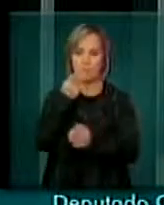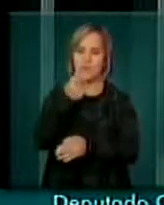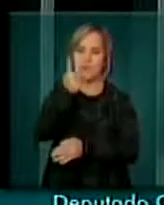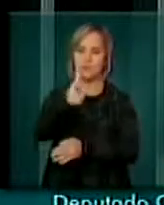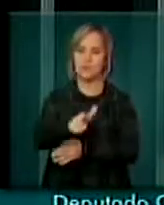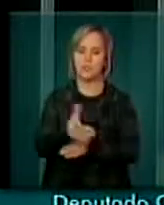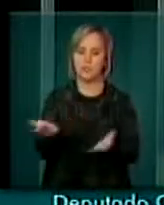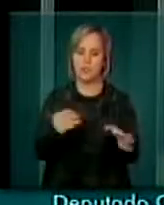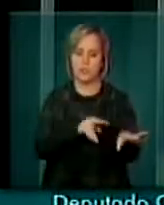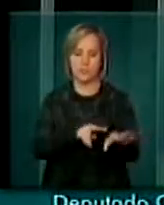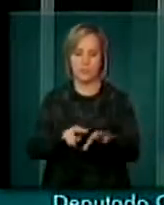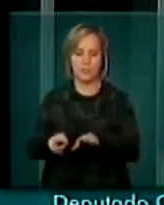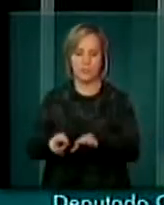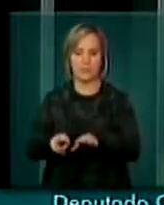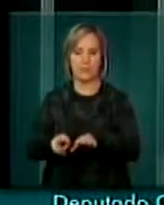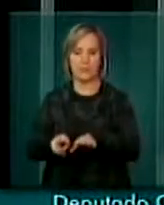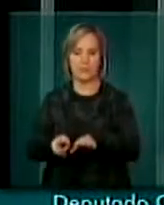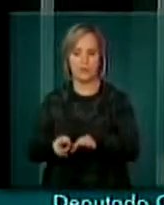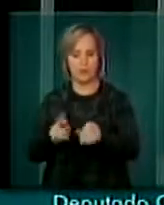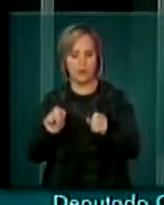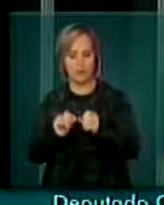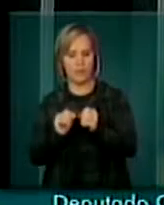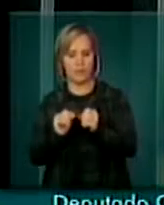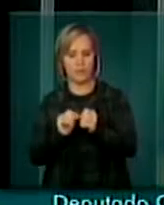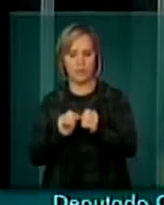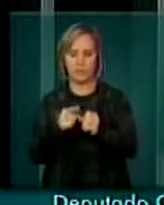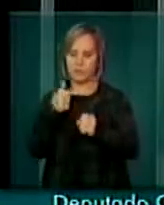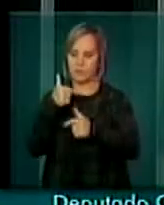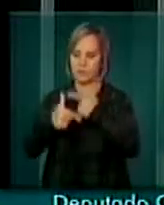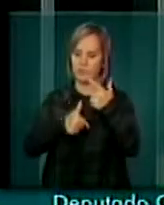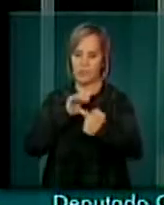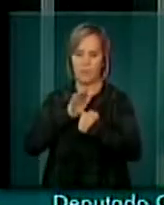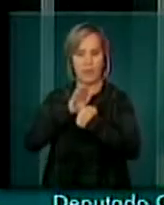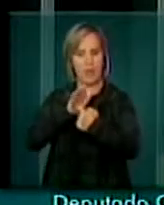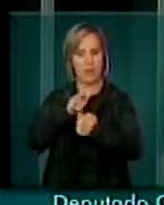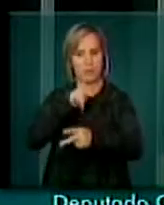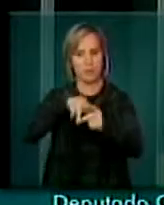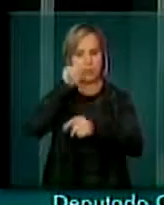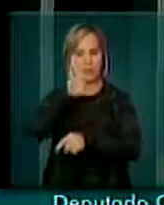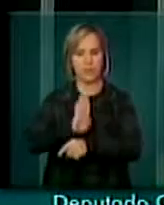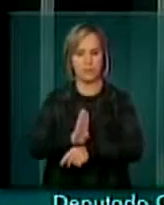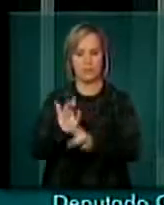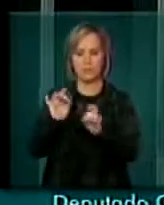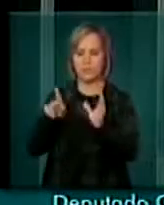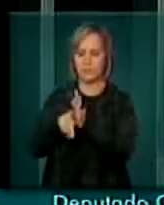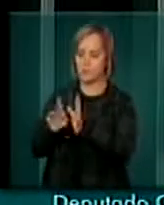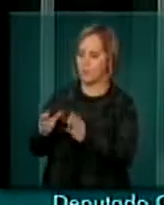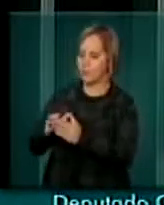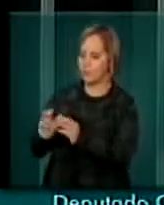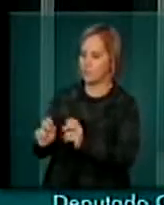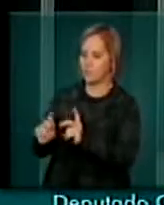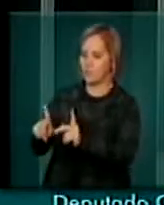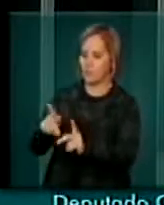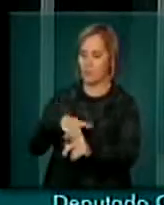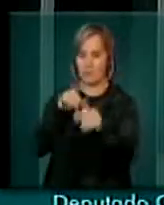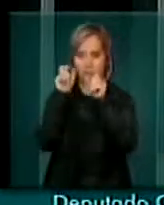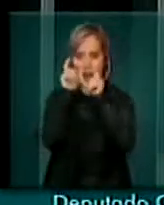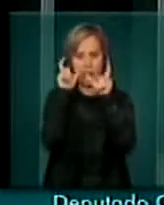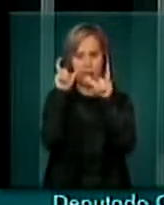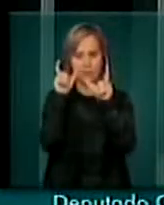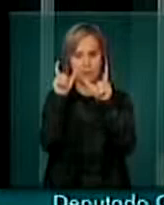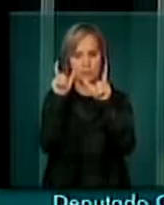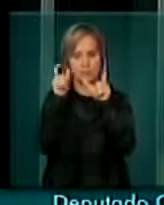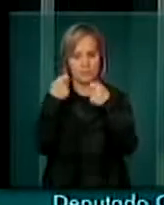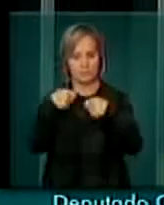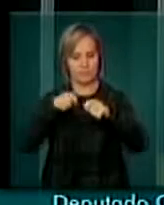nesta semana fez um gesto ao povo brasileiro, de forma especial aos aposentados, que chama a atenção, que nos